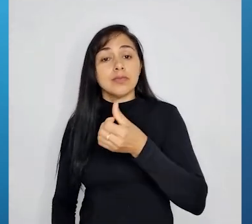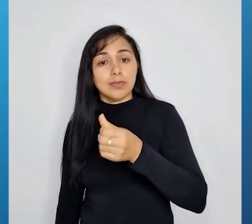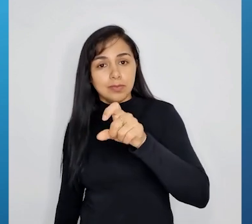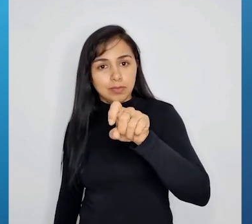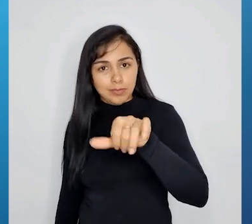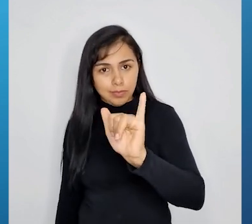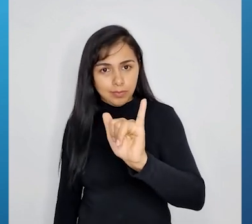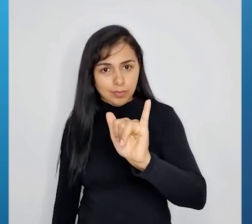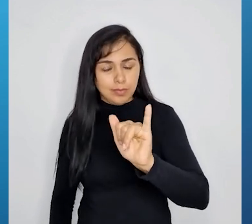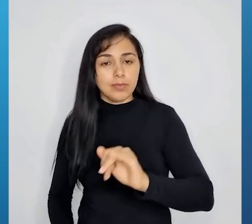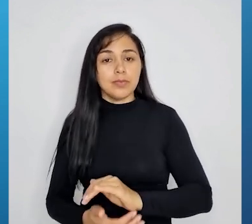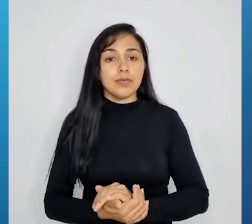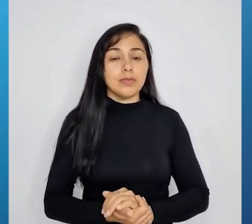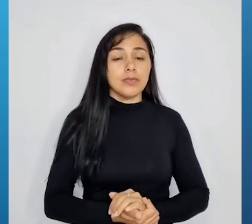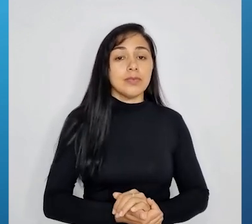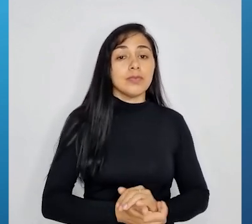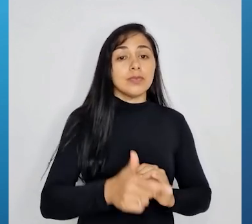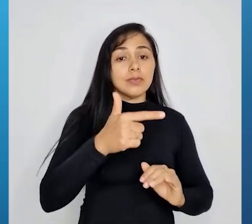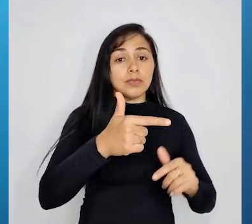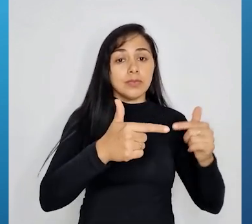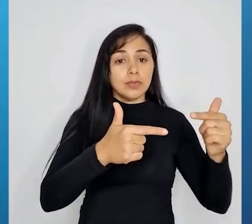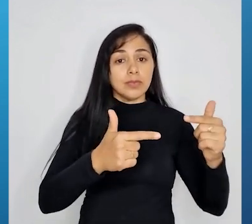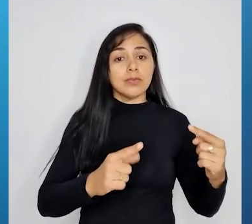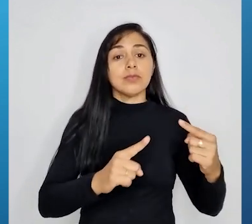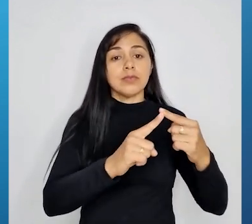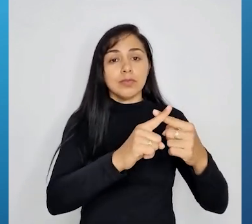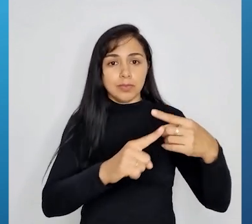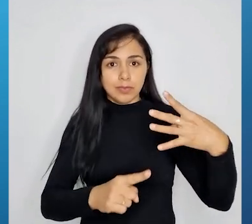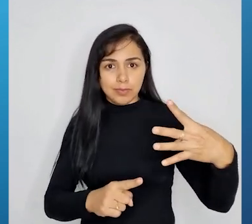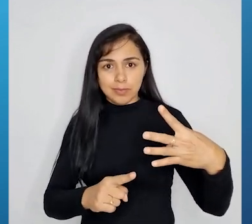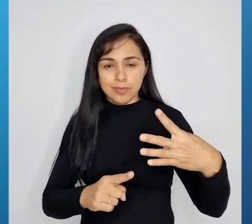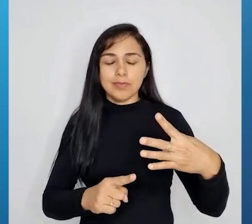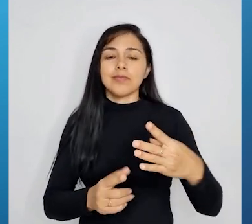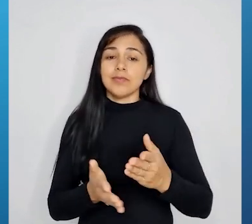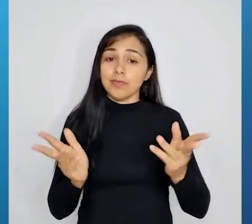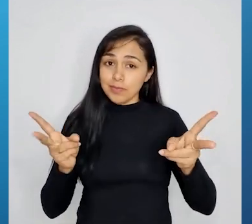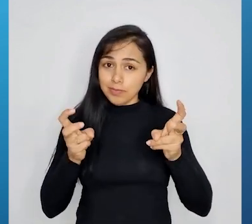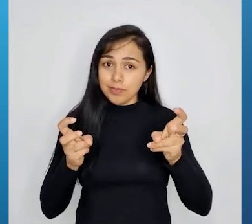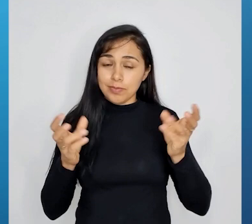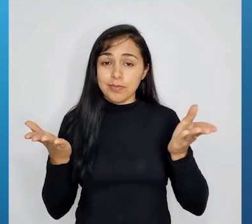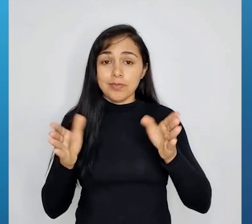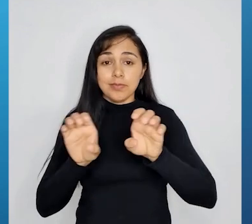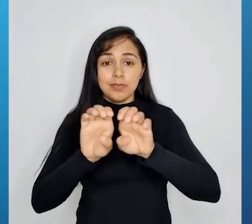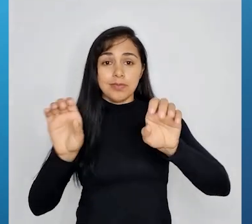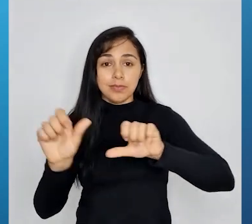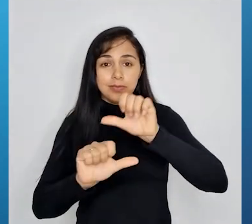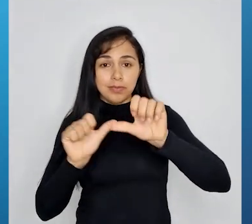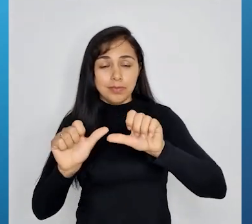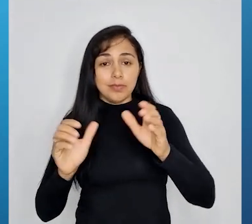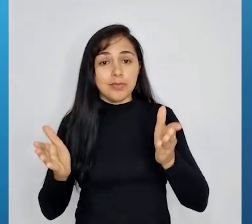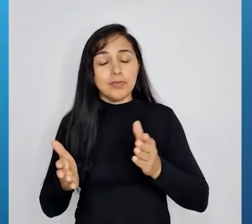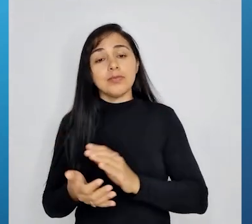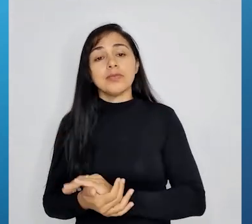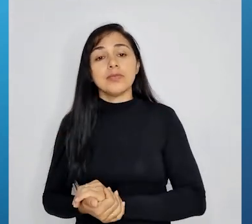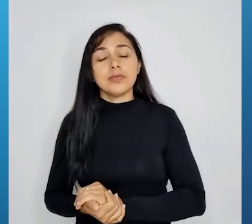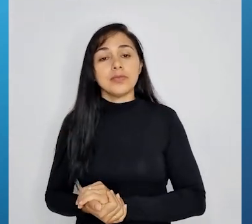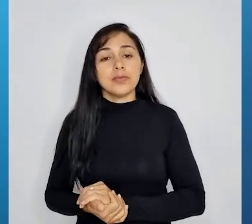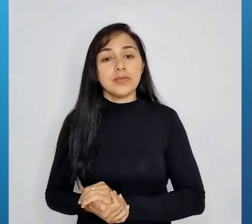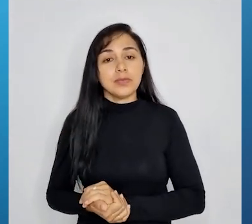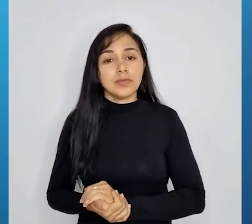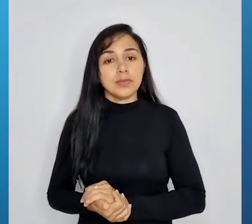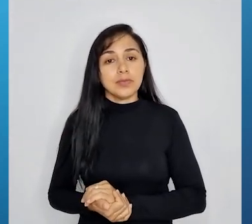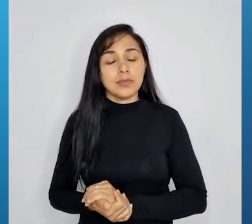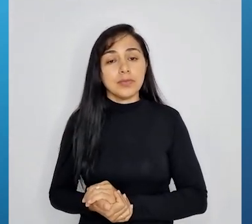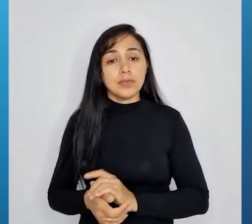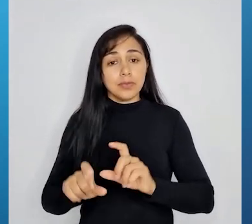2 vezes 2, 4. Beleza. Vou fazer agora este 2y virar 6. Multiplica tudo aqui